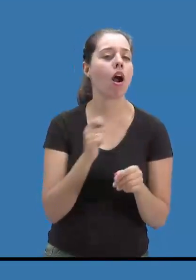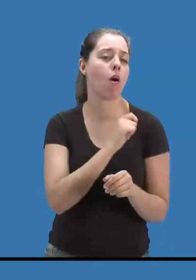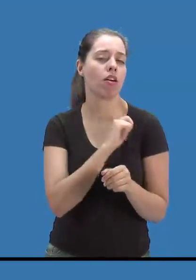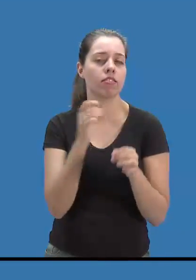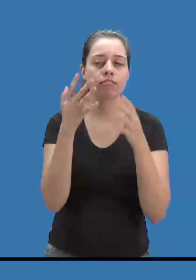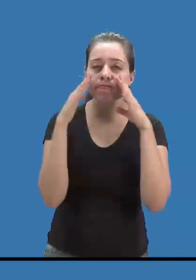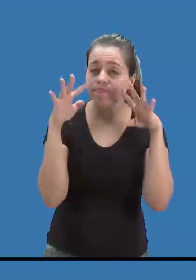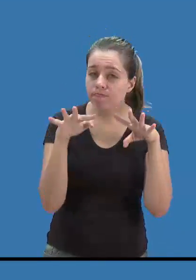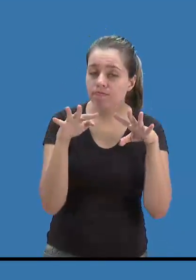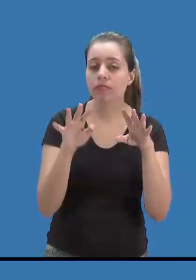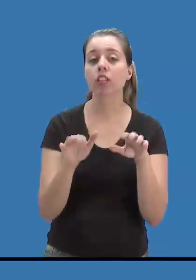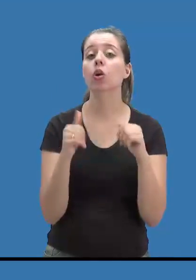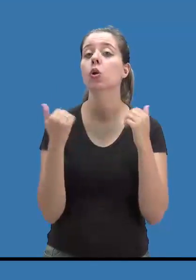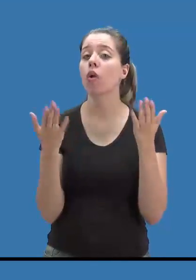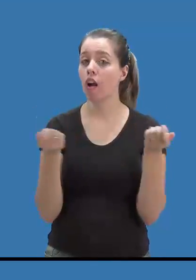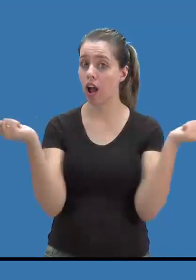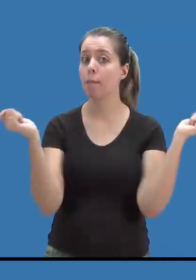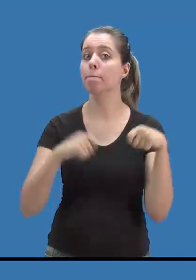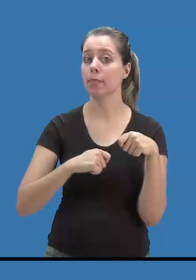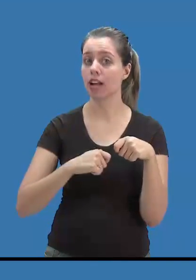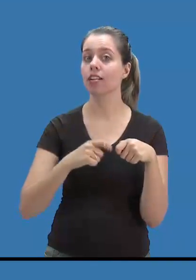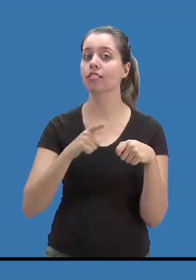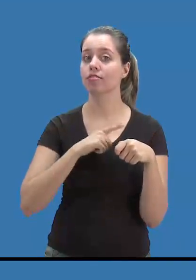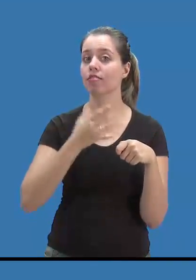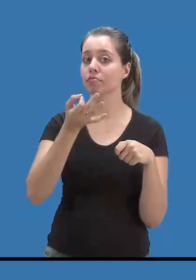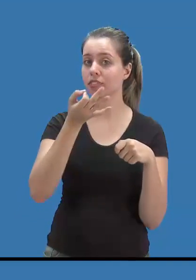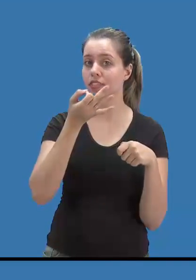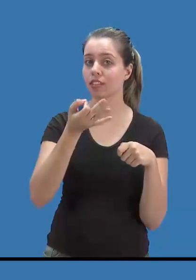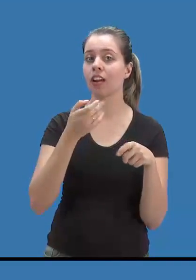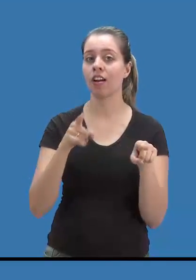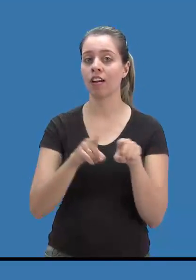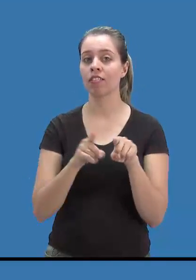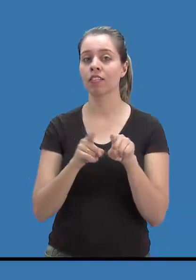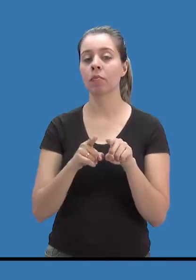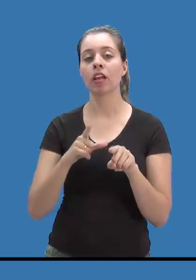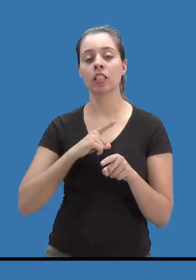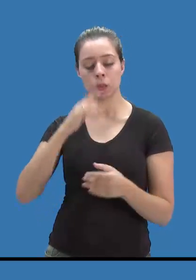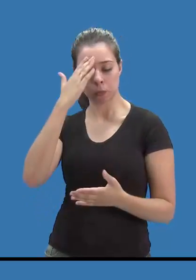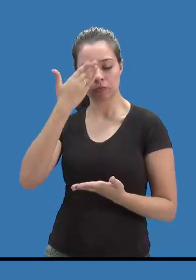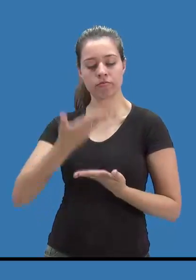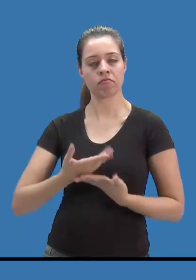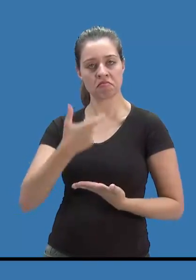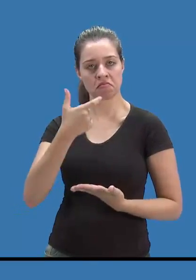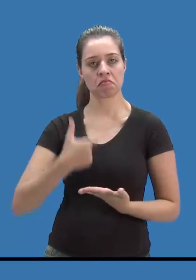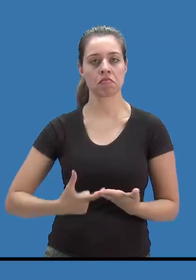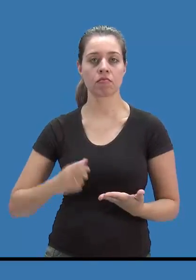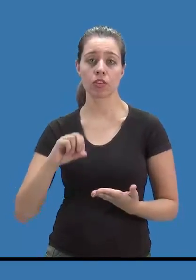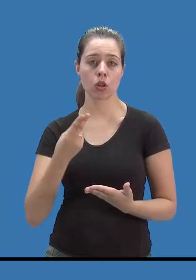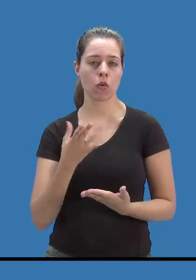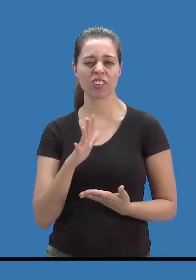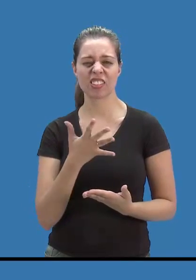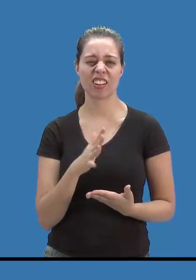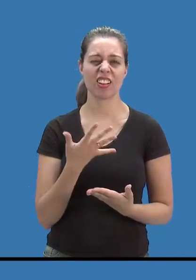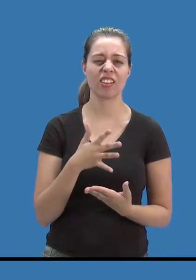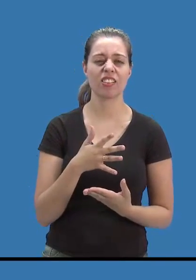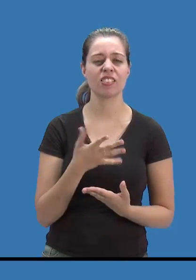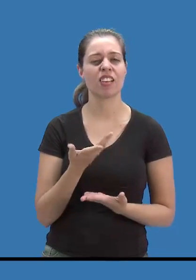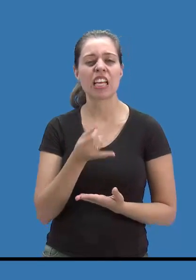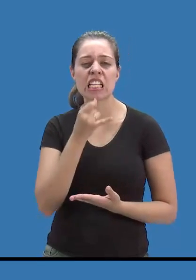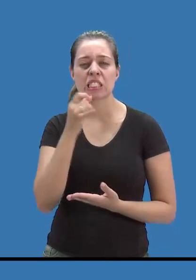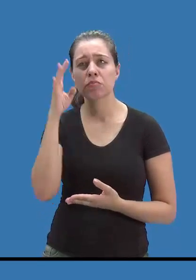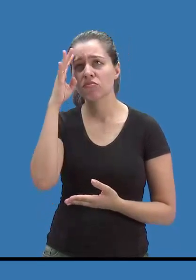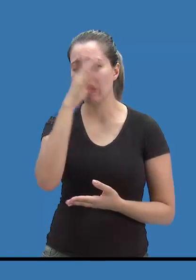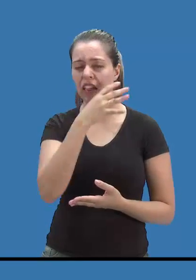observadores, quais os mais capazes de tirar conclusões, os mais seguros e confiantes ou mesmo os que demonstram tédio e